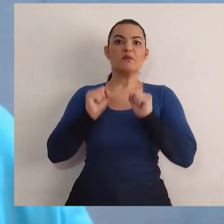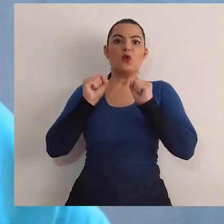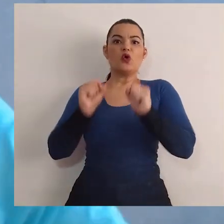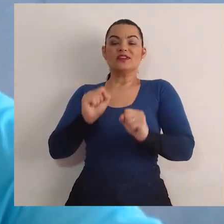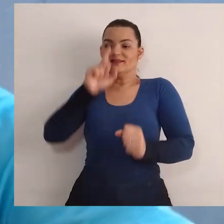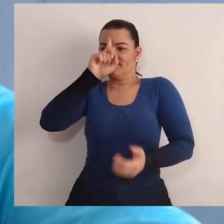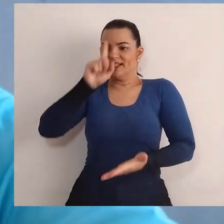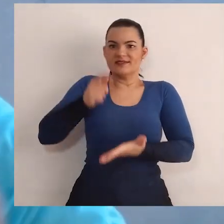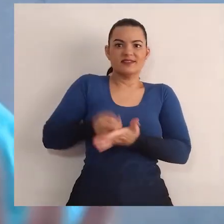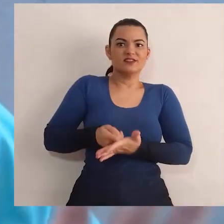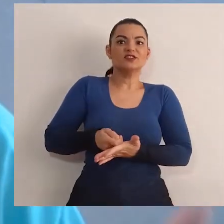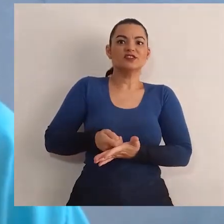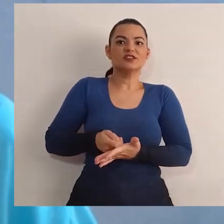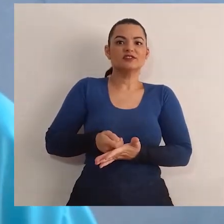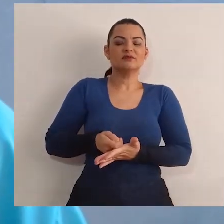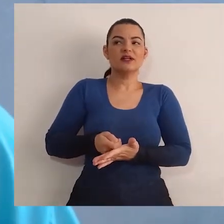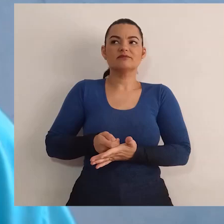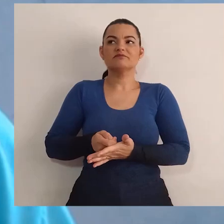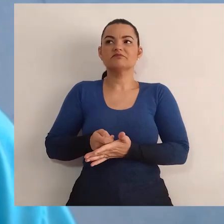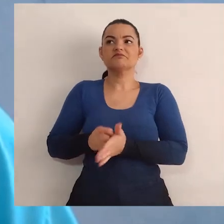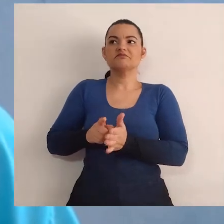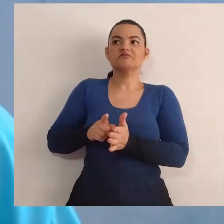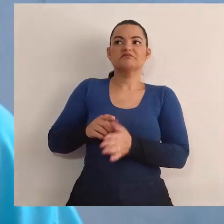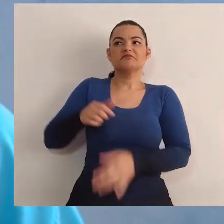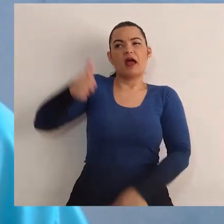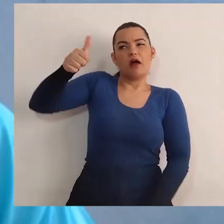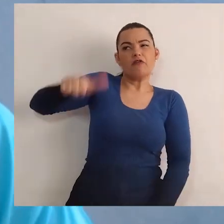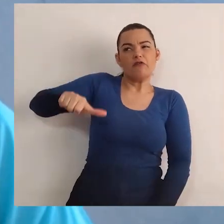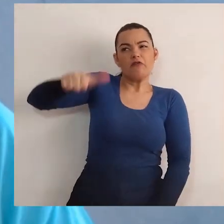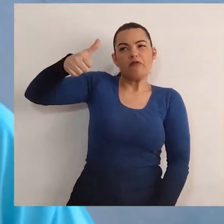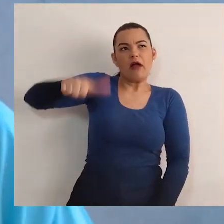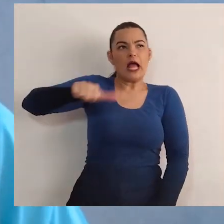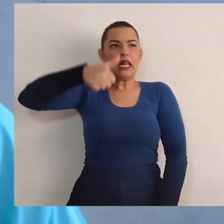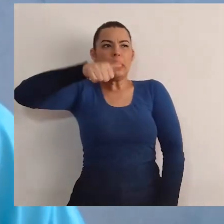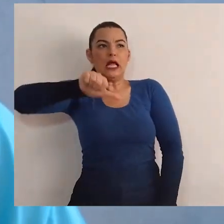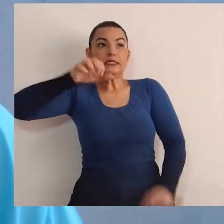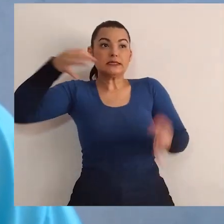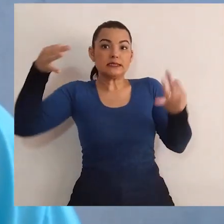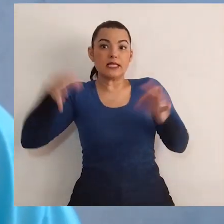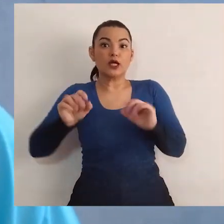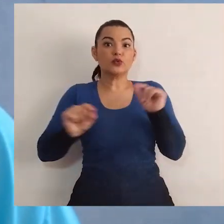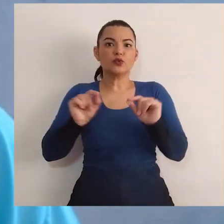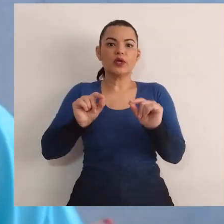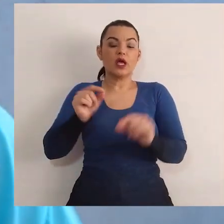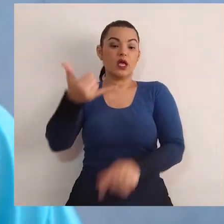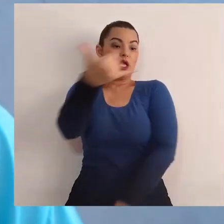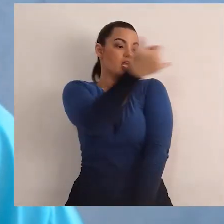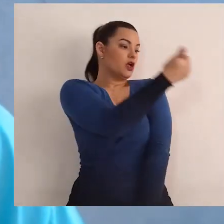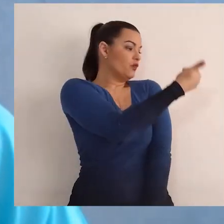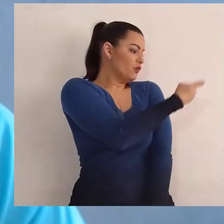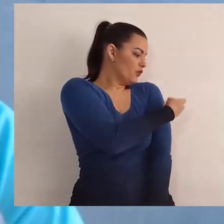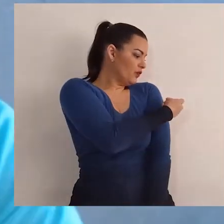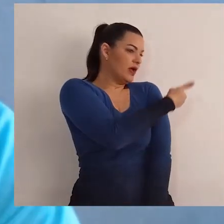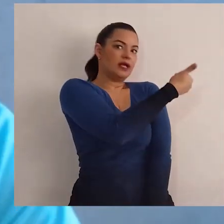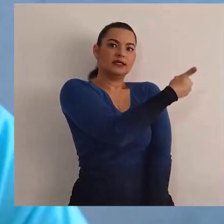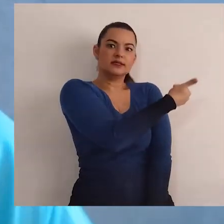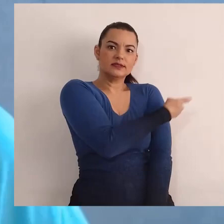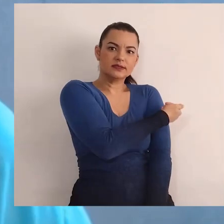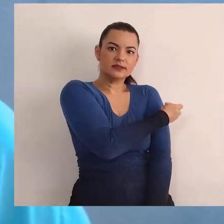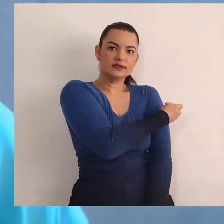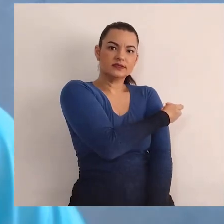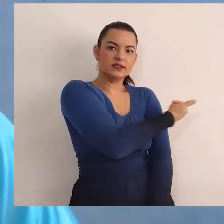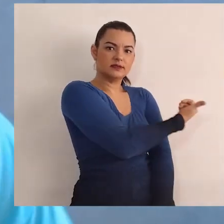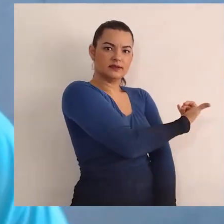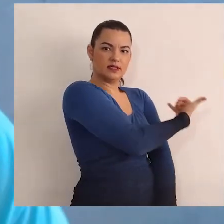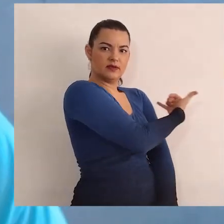Eu gostaria de ter o poder de decisão aí para avaliar corretamente as vacinas e poder